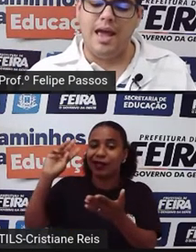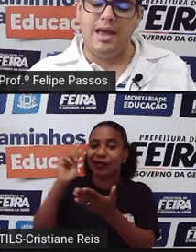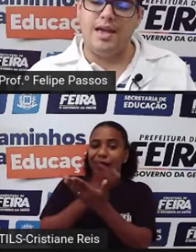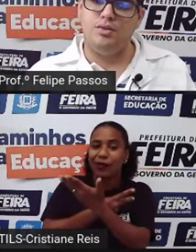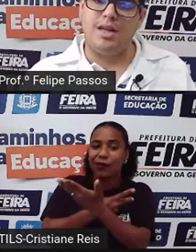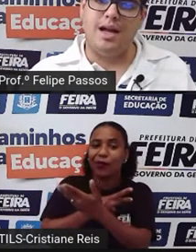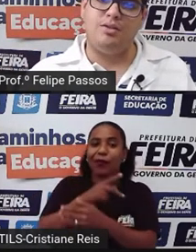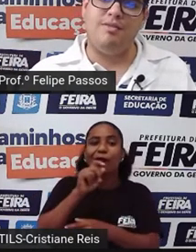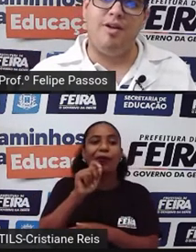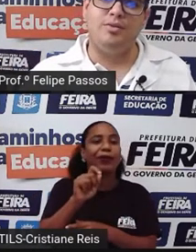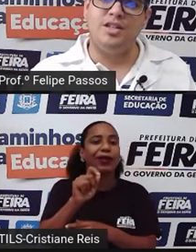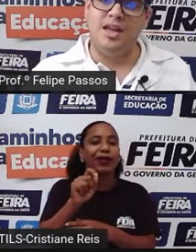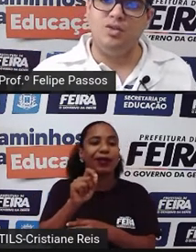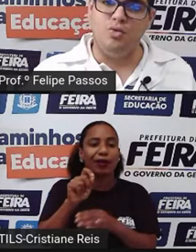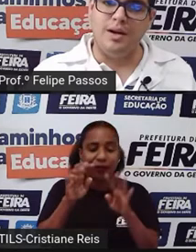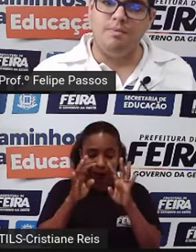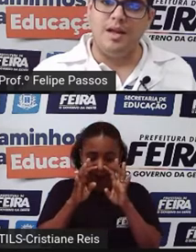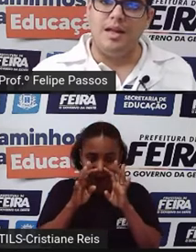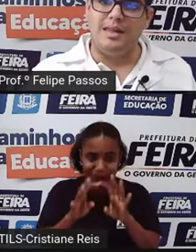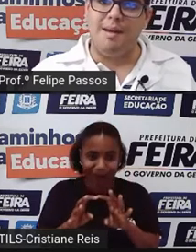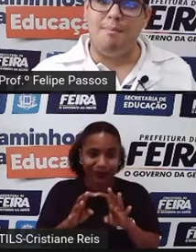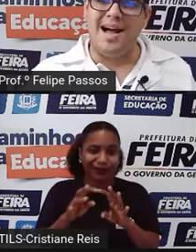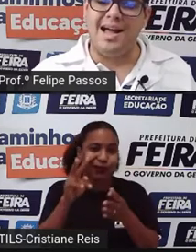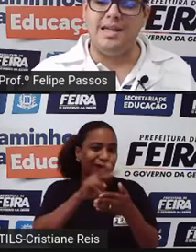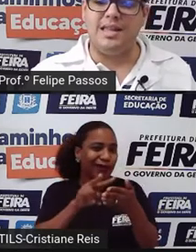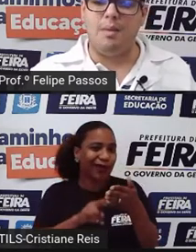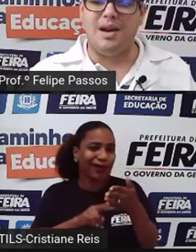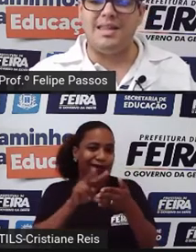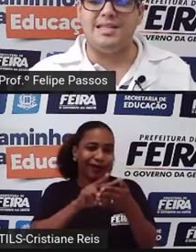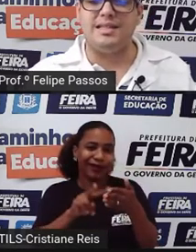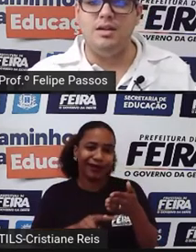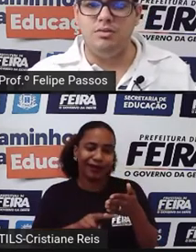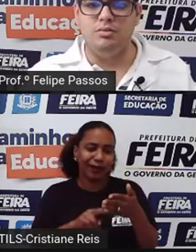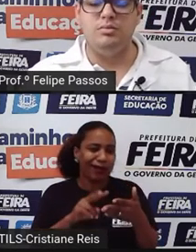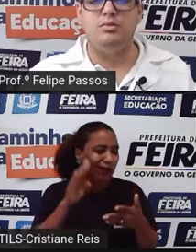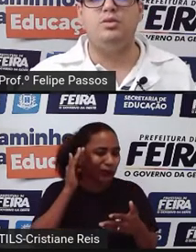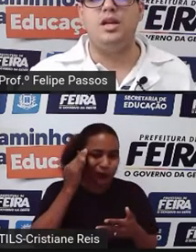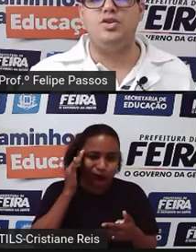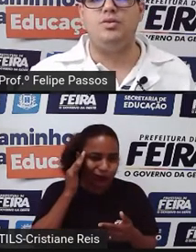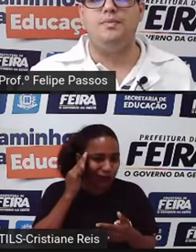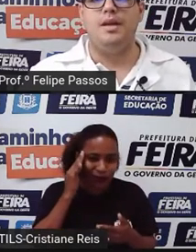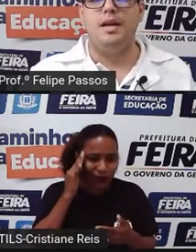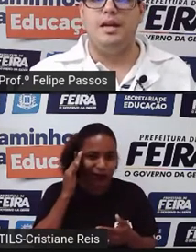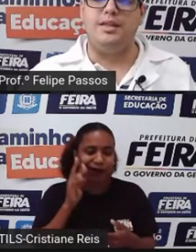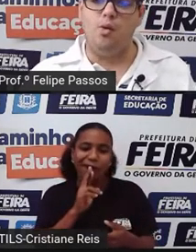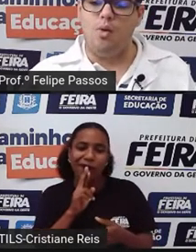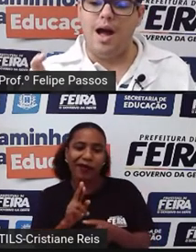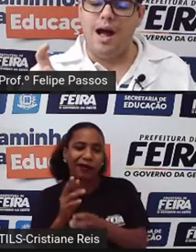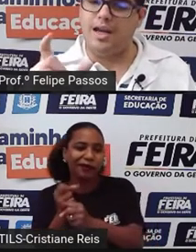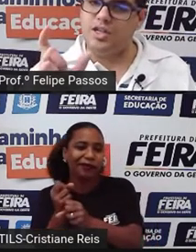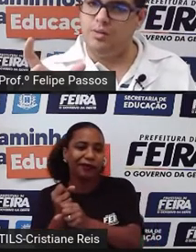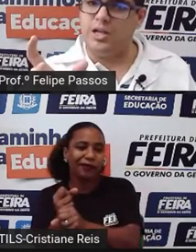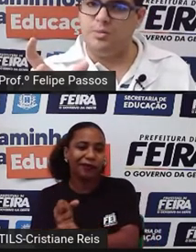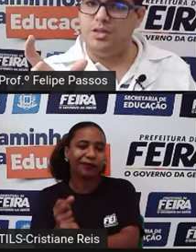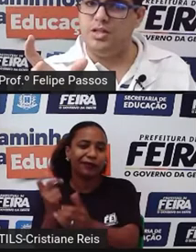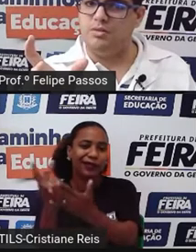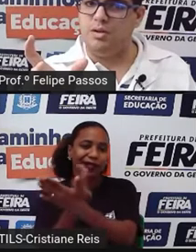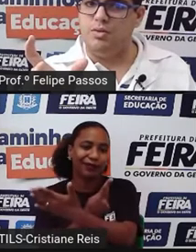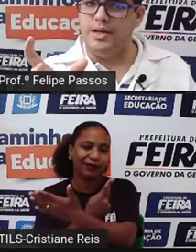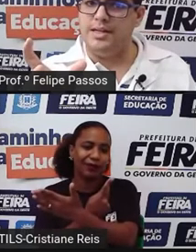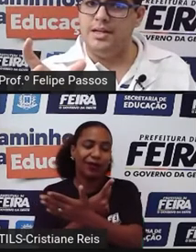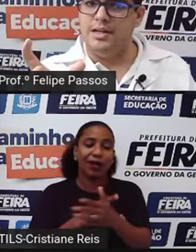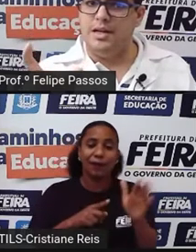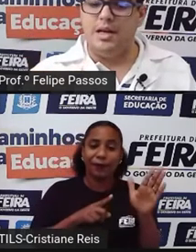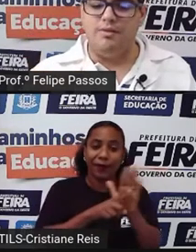é resultado da falta de leitura, da má interpretação do texto. Então, a questão está te pedindo